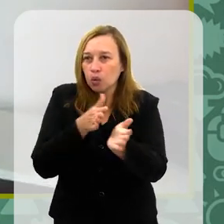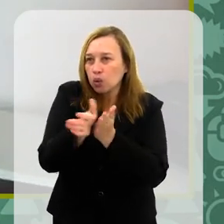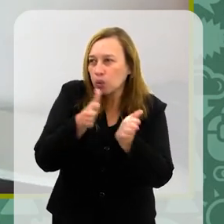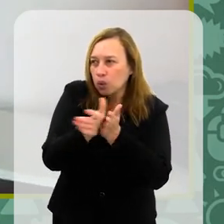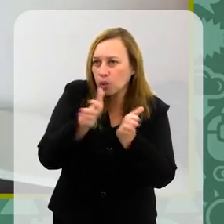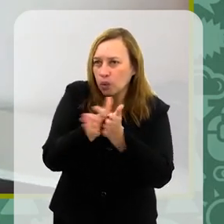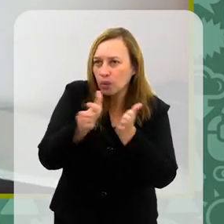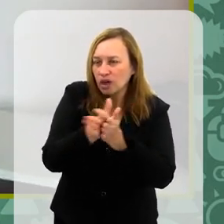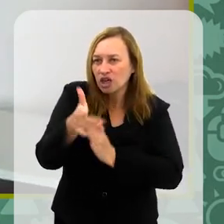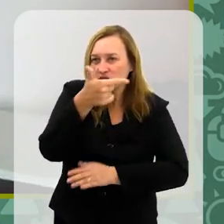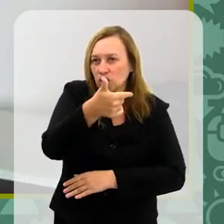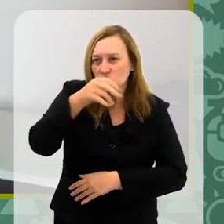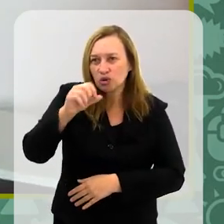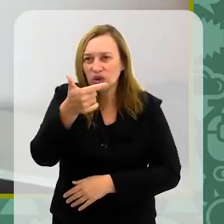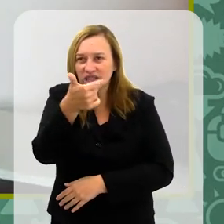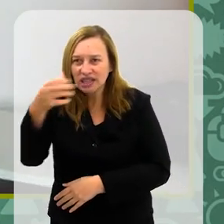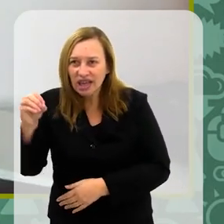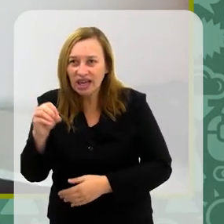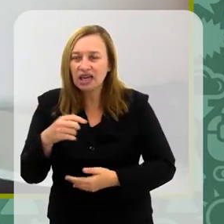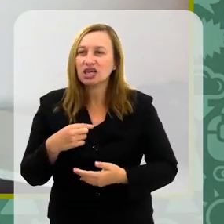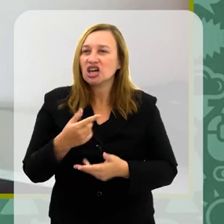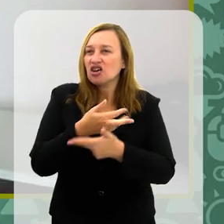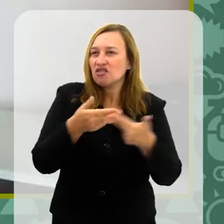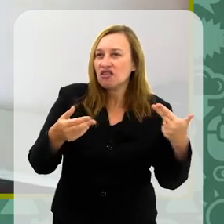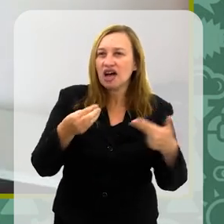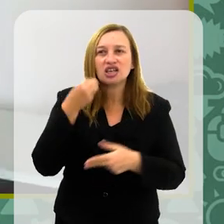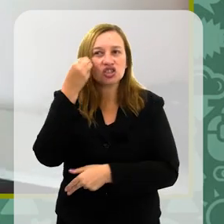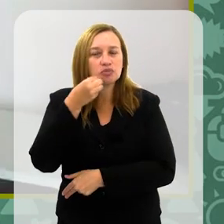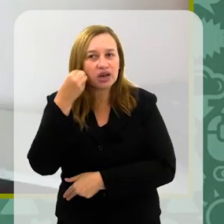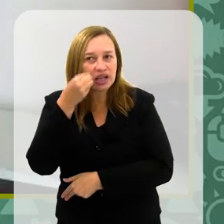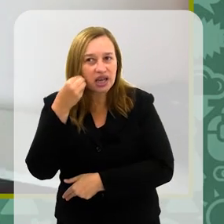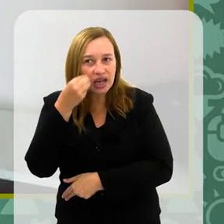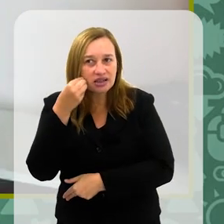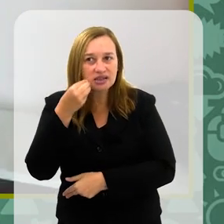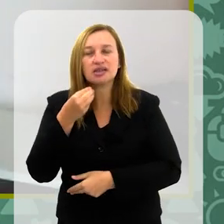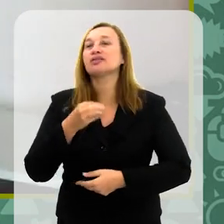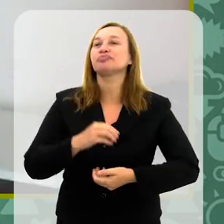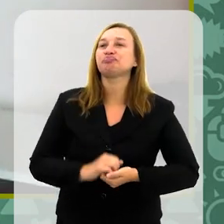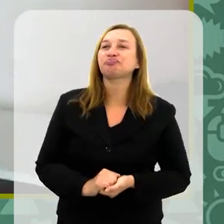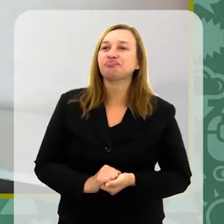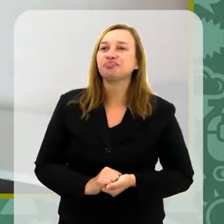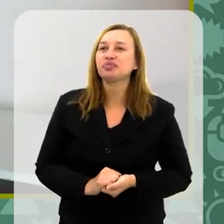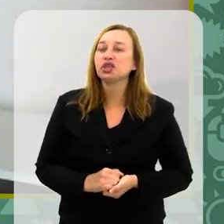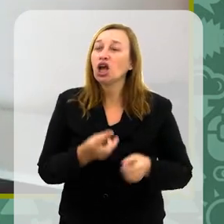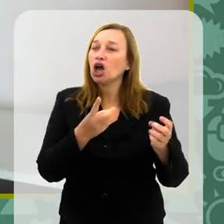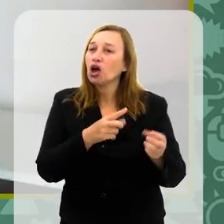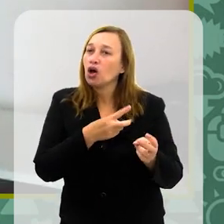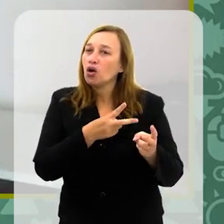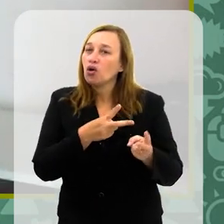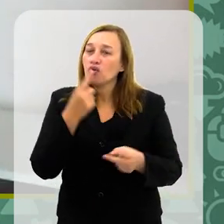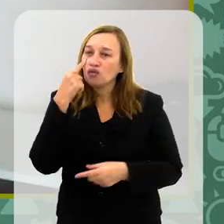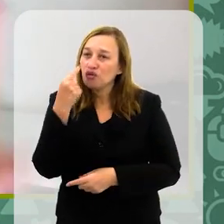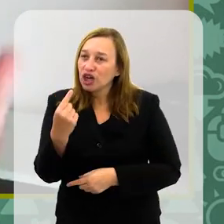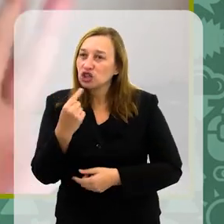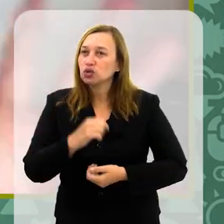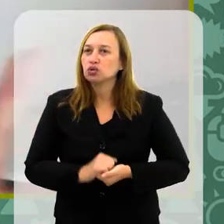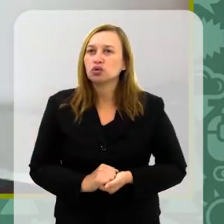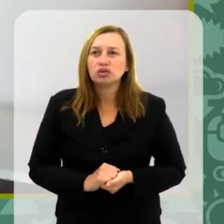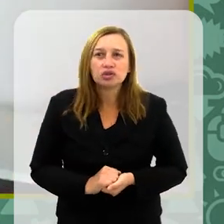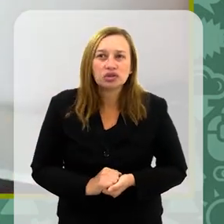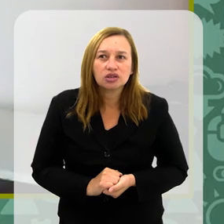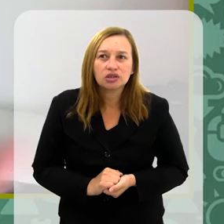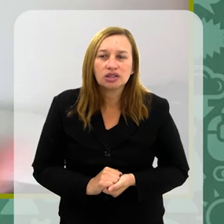publicar como independente em 2010, então eu passei por várias fases de mercado editorial e eu vejo esse mundo